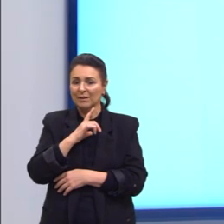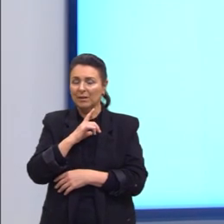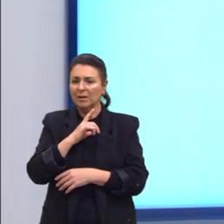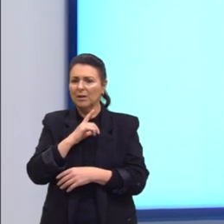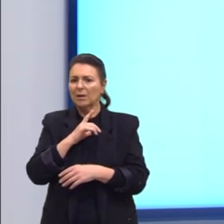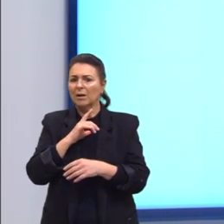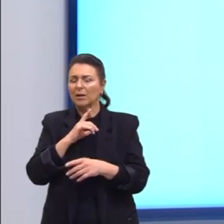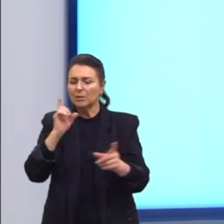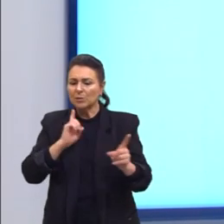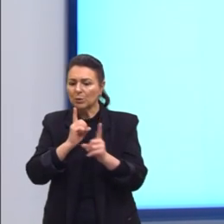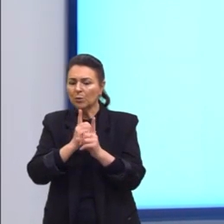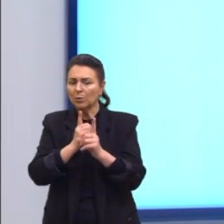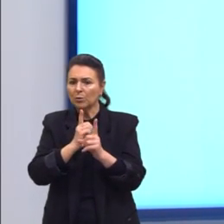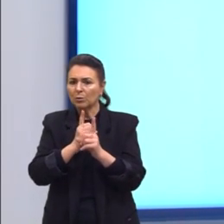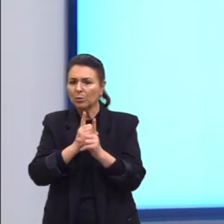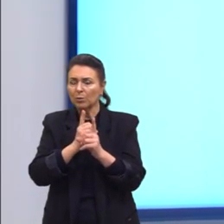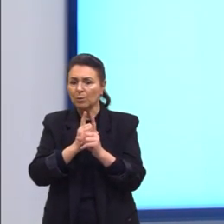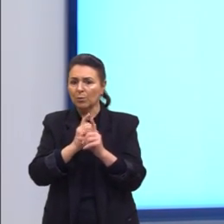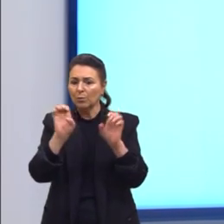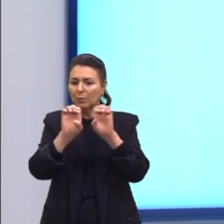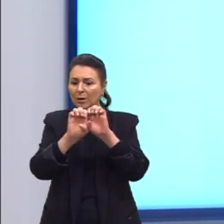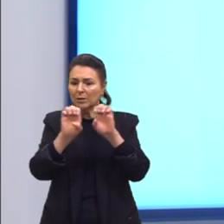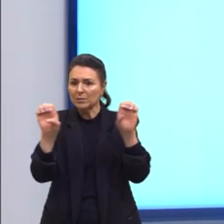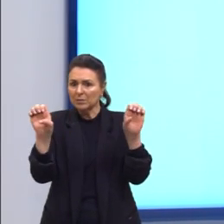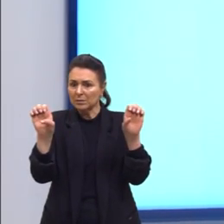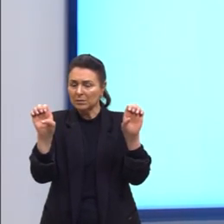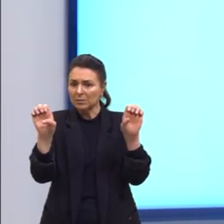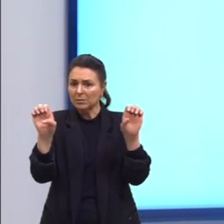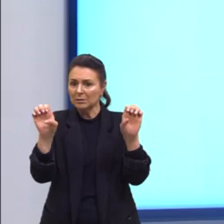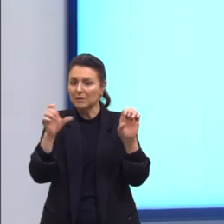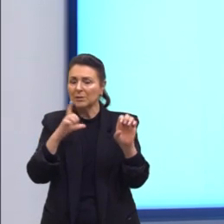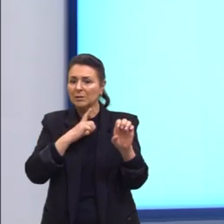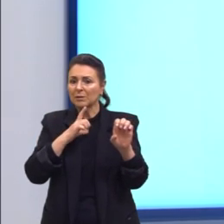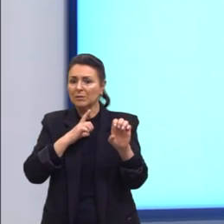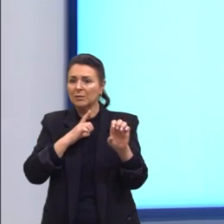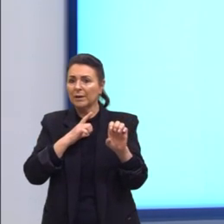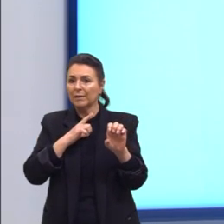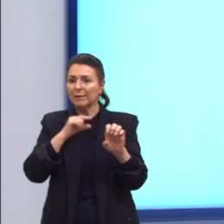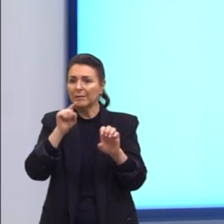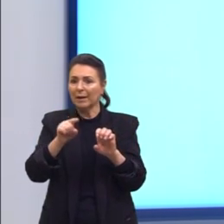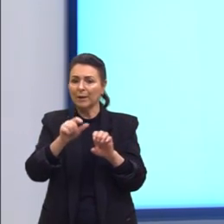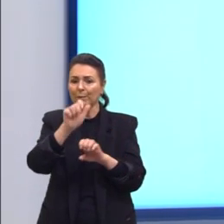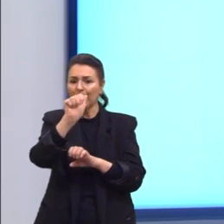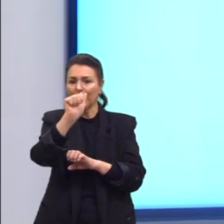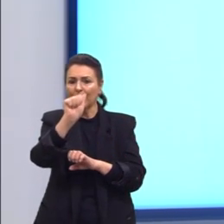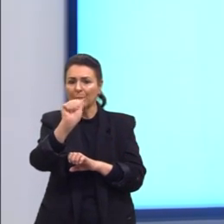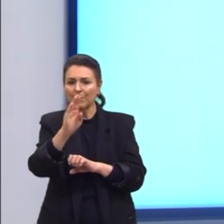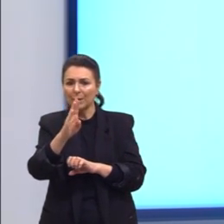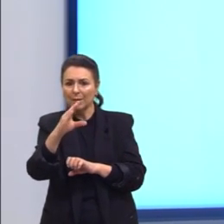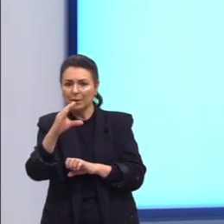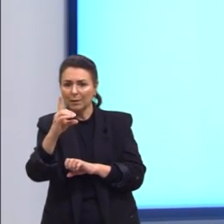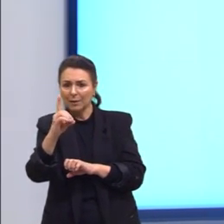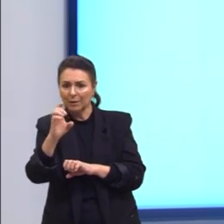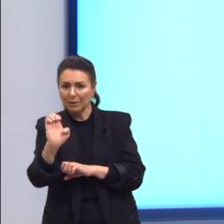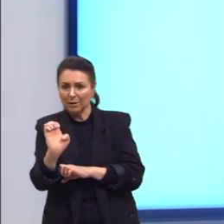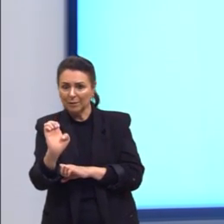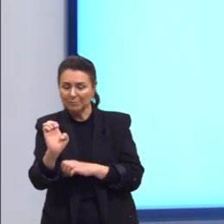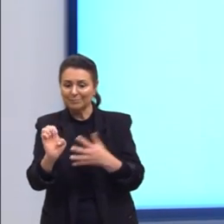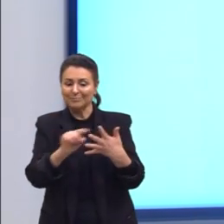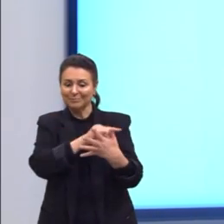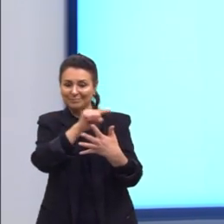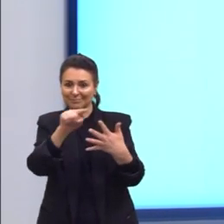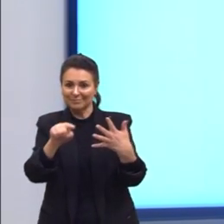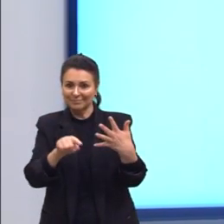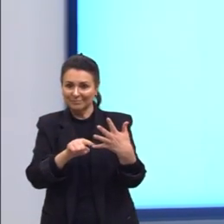que a gente achou ali, né? Uma expressãozinha. Nas nossas alternativas, então, a única alternativa que se encaixa